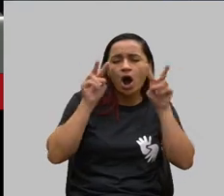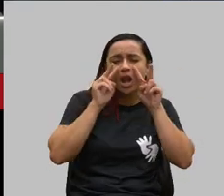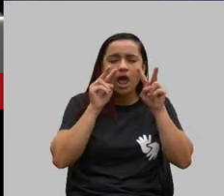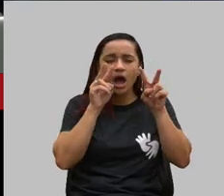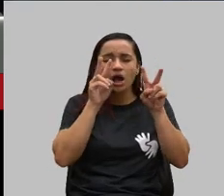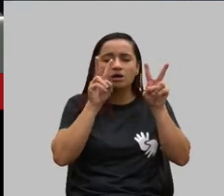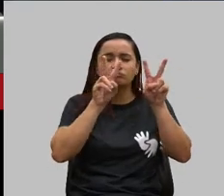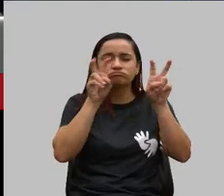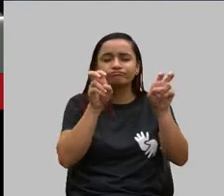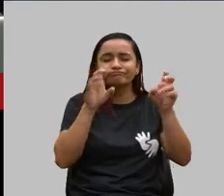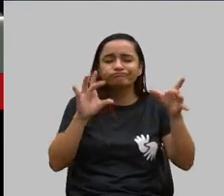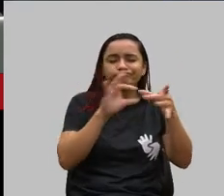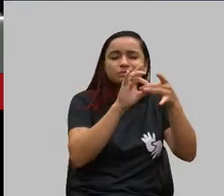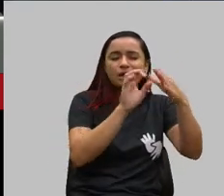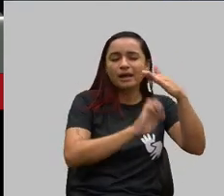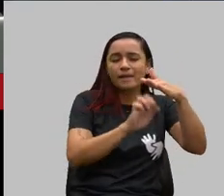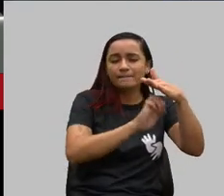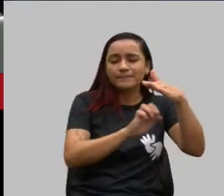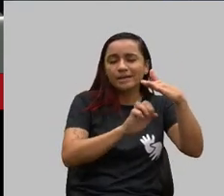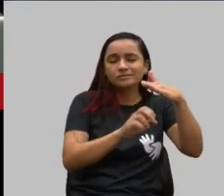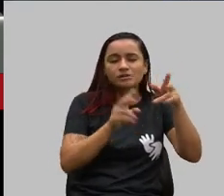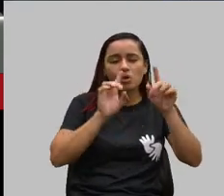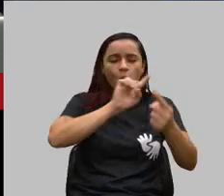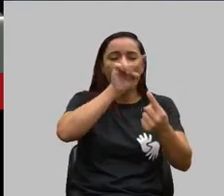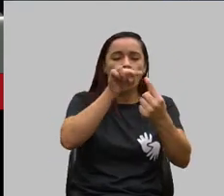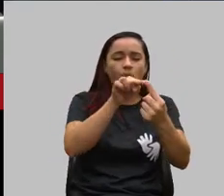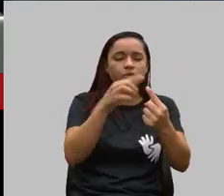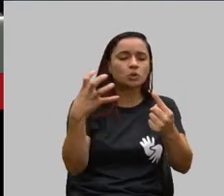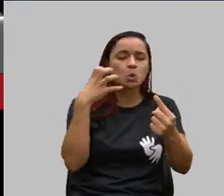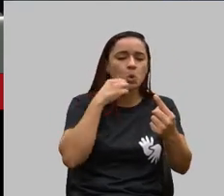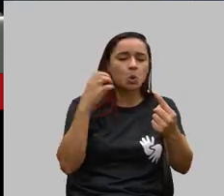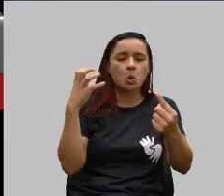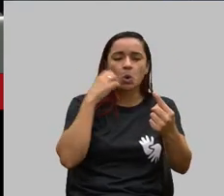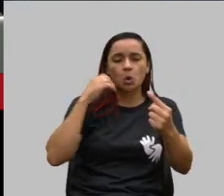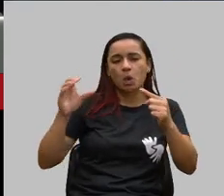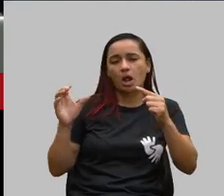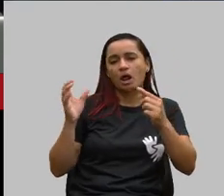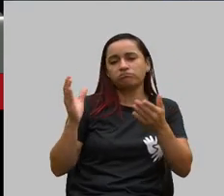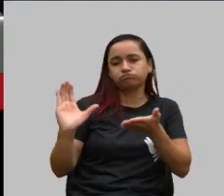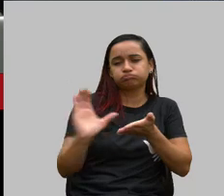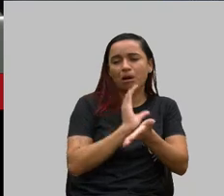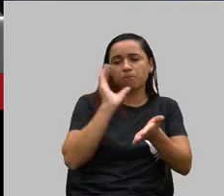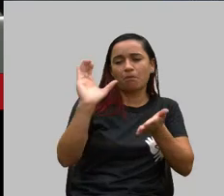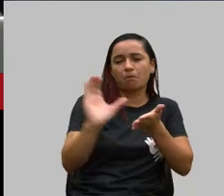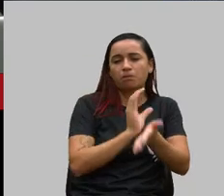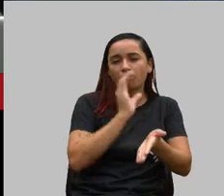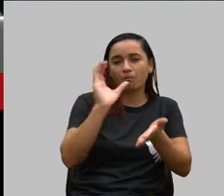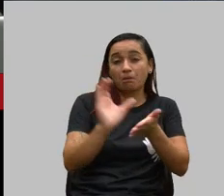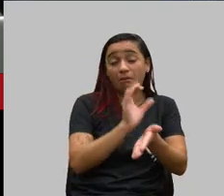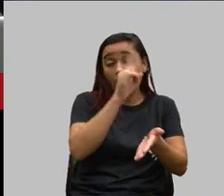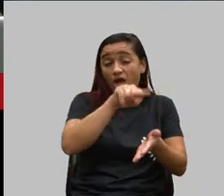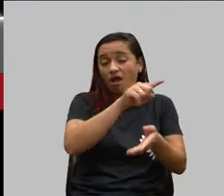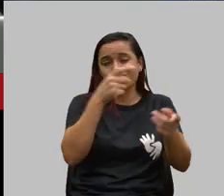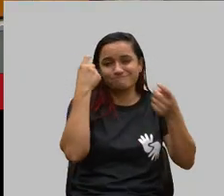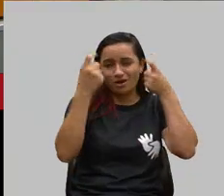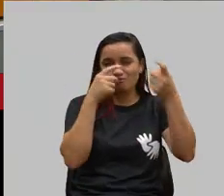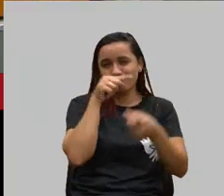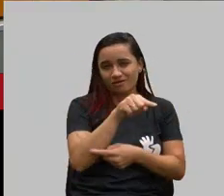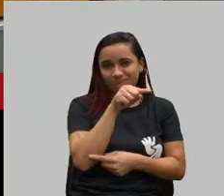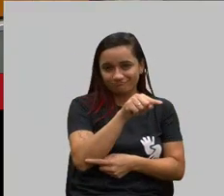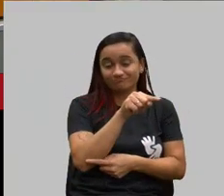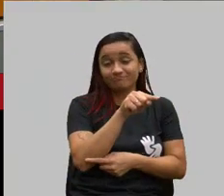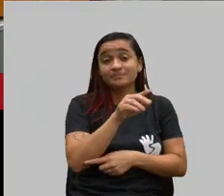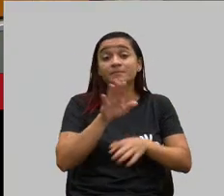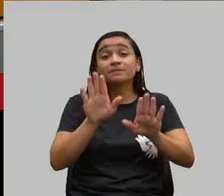disso, que tem o ganho de lucros, que é a parte que eles realmente, que brilham os olhos, mas tem também